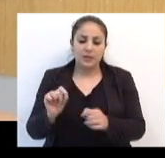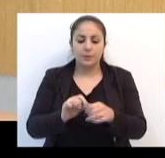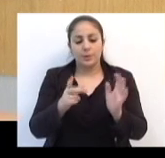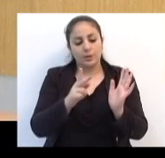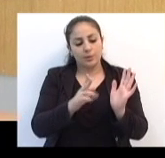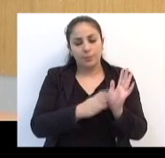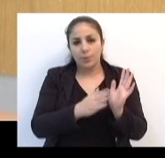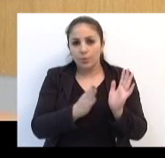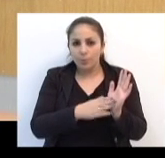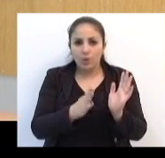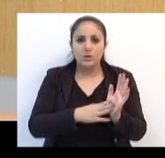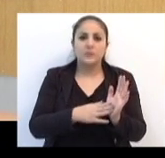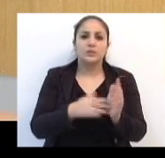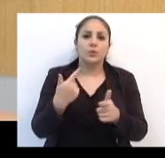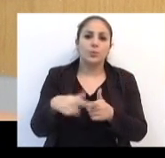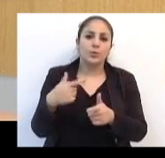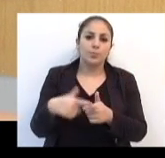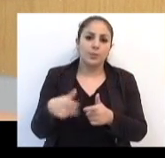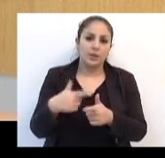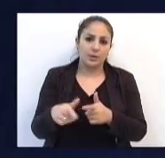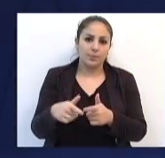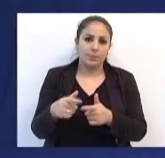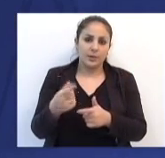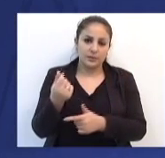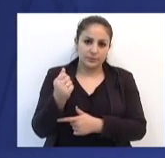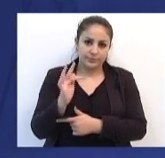pauta, a crise do governo federal.